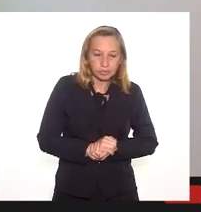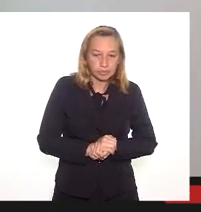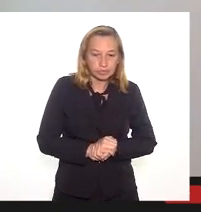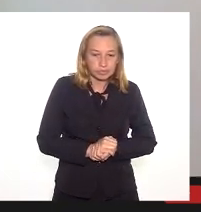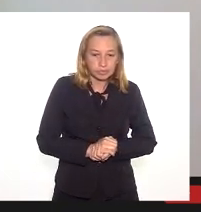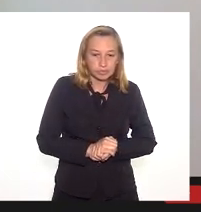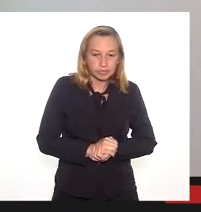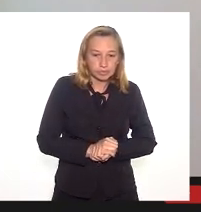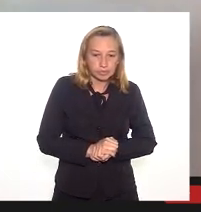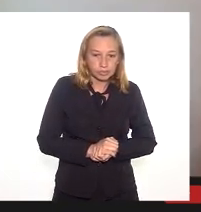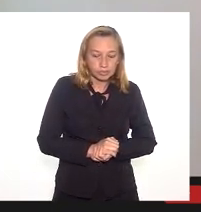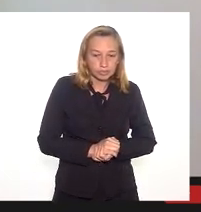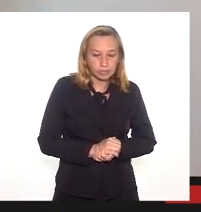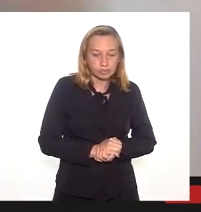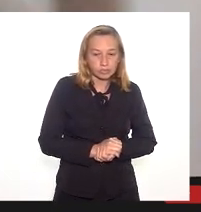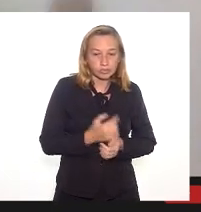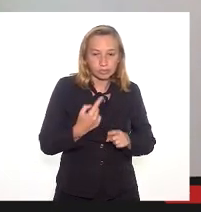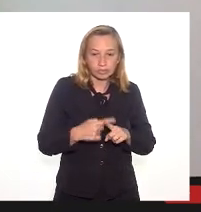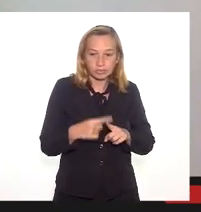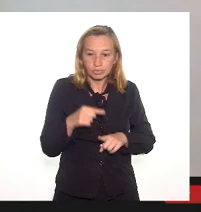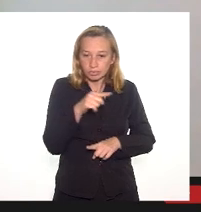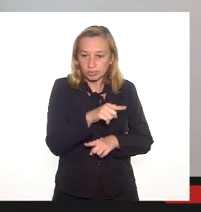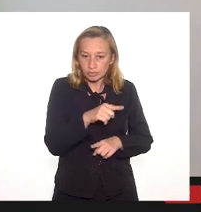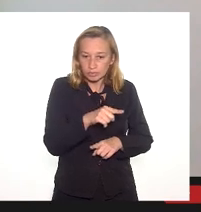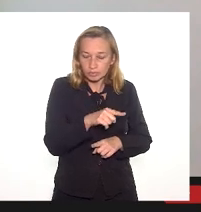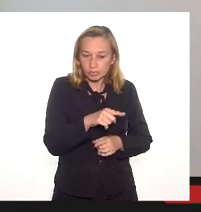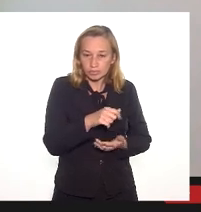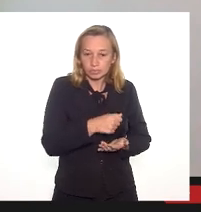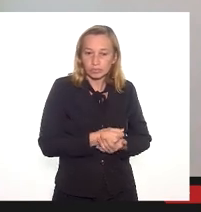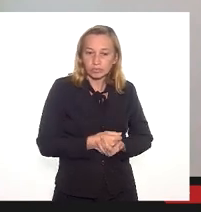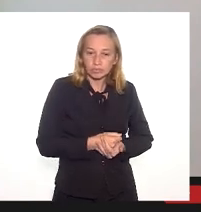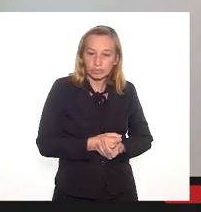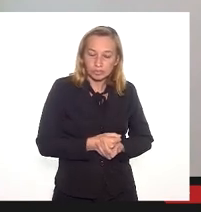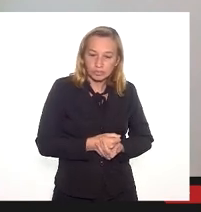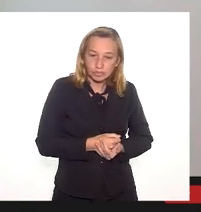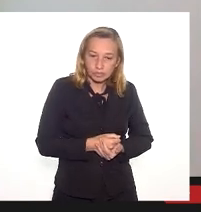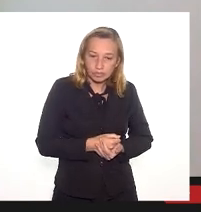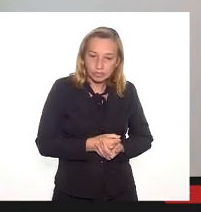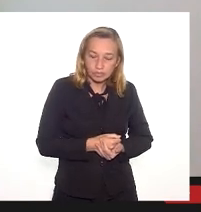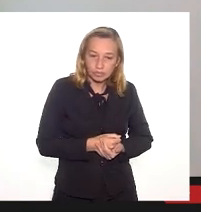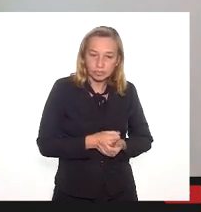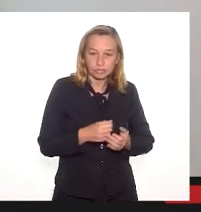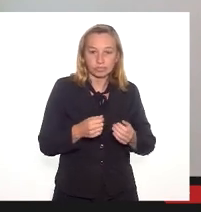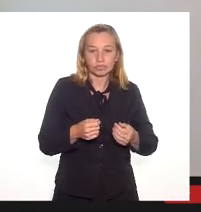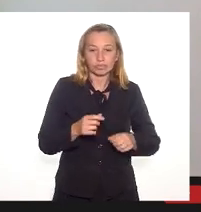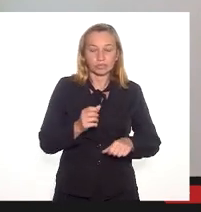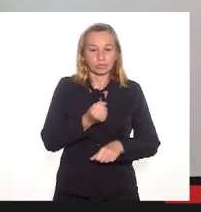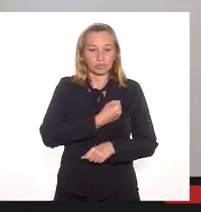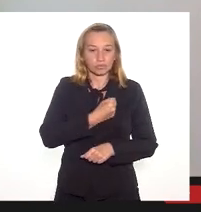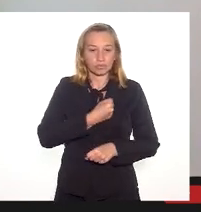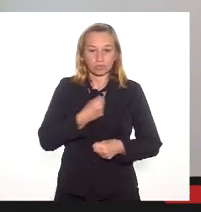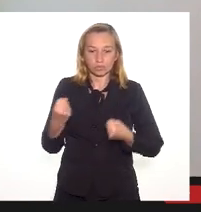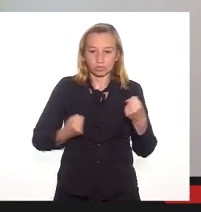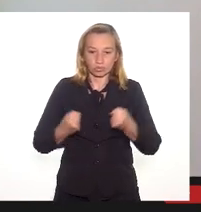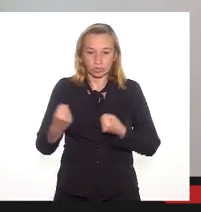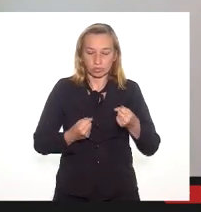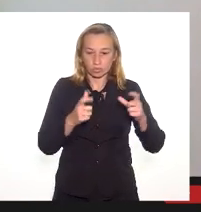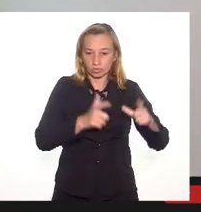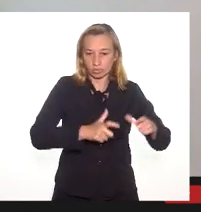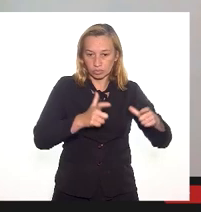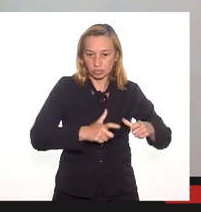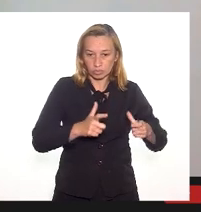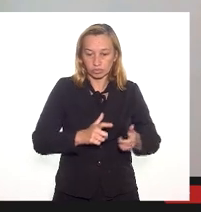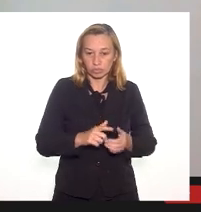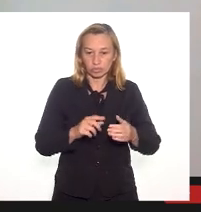Porque, ali vai aumentar o tráfego de veículos no local, e o que vai se fazer? Vai se